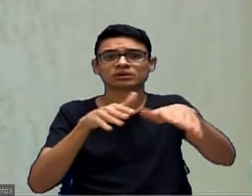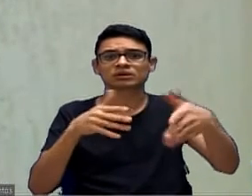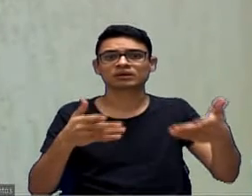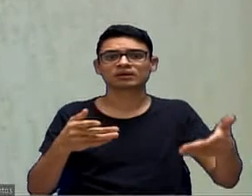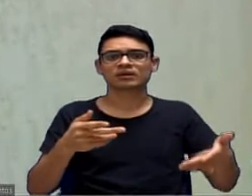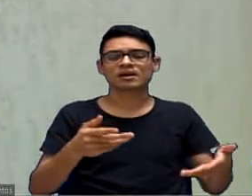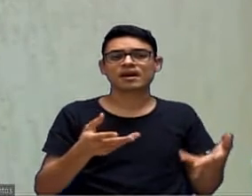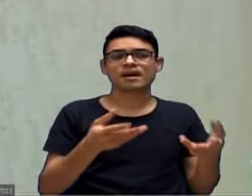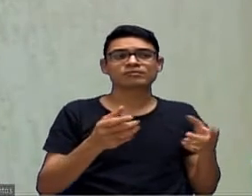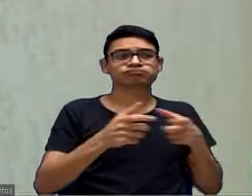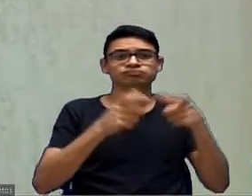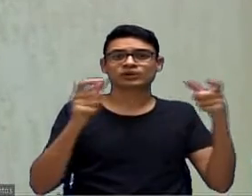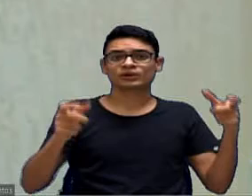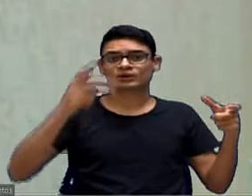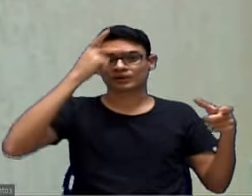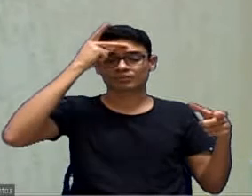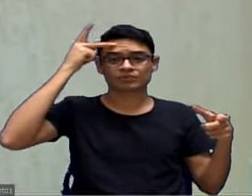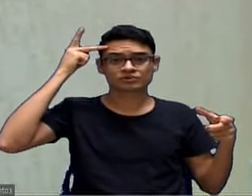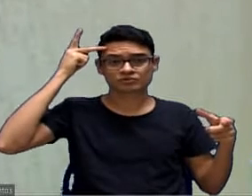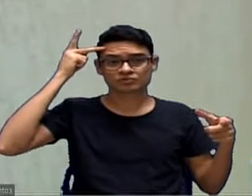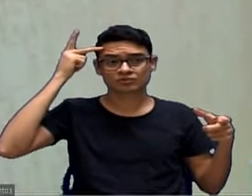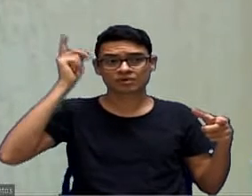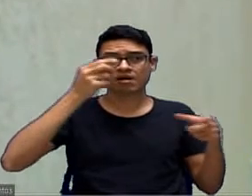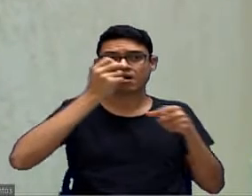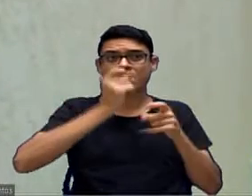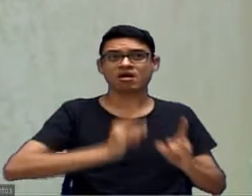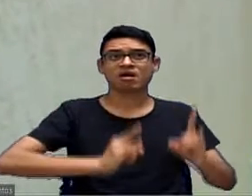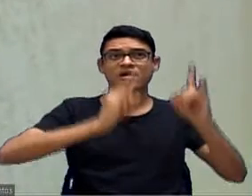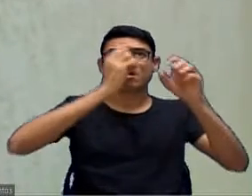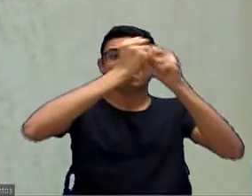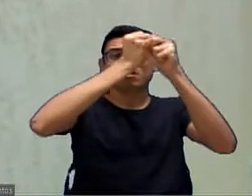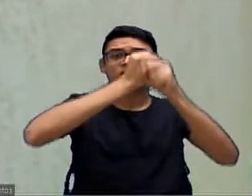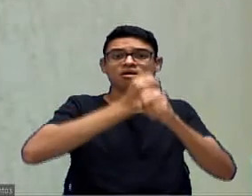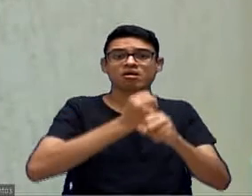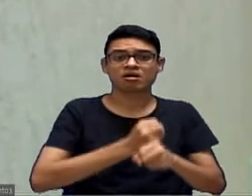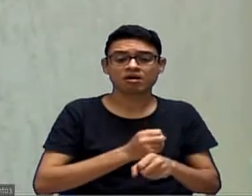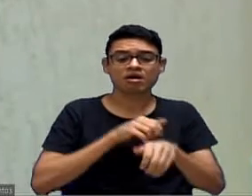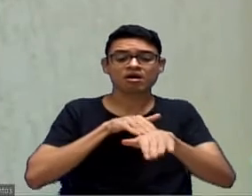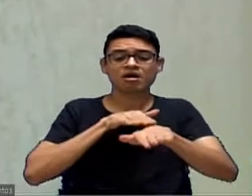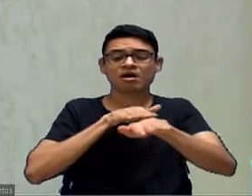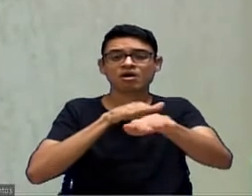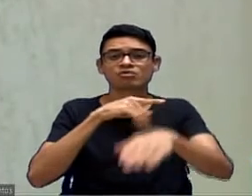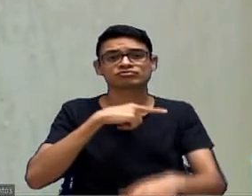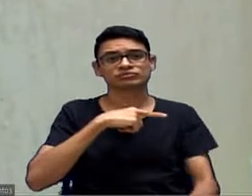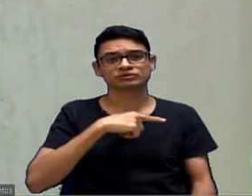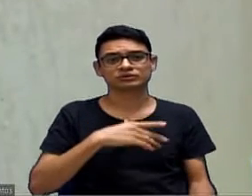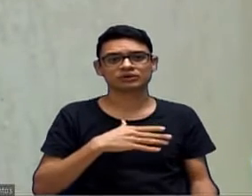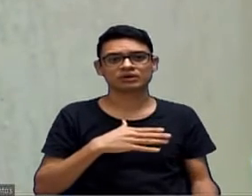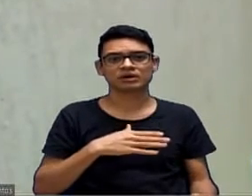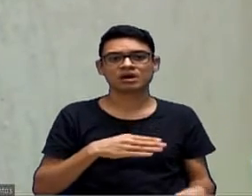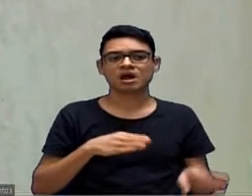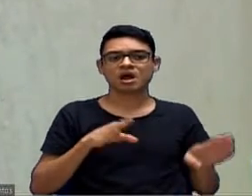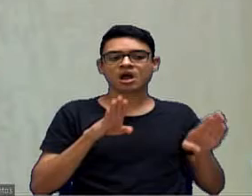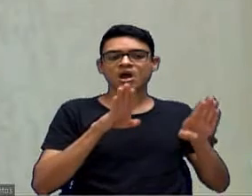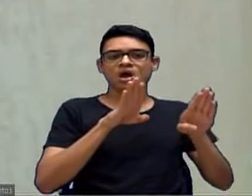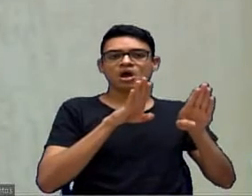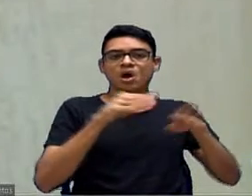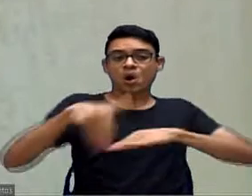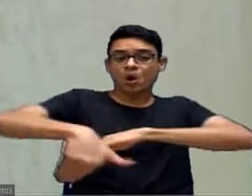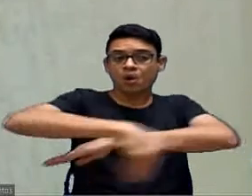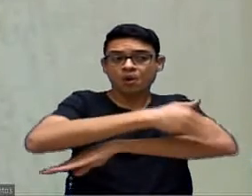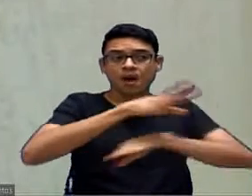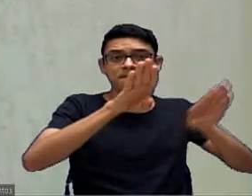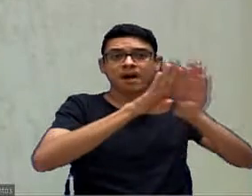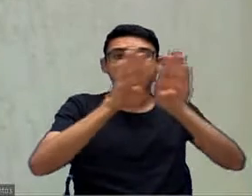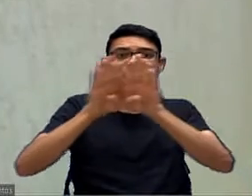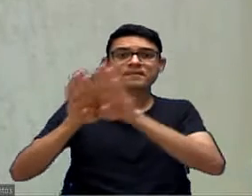condomínios as pessoas têm automóveis? E fecham as ruas. Um condomínio fechado, fecha aí, pronto, ali no Jardim